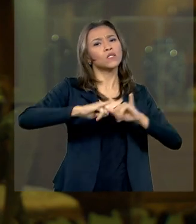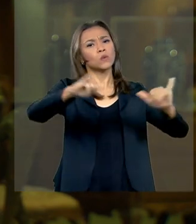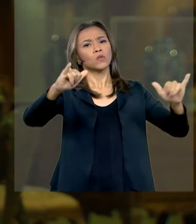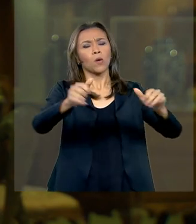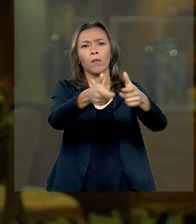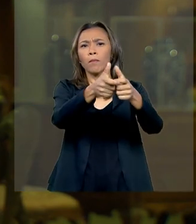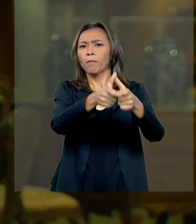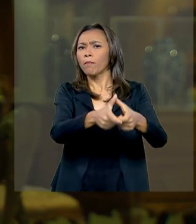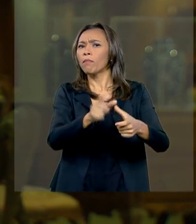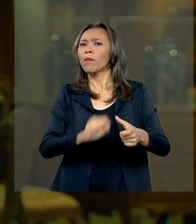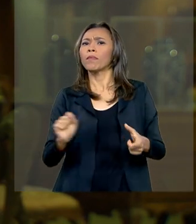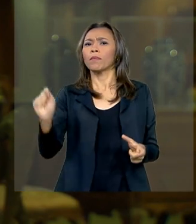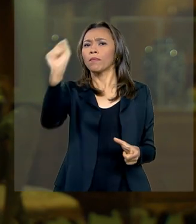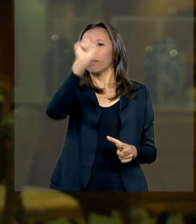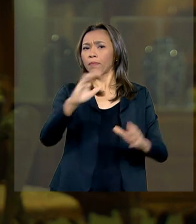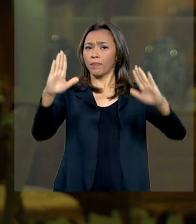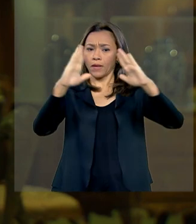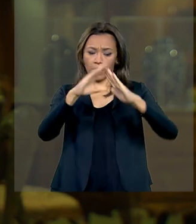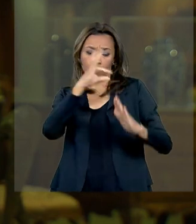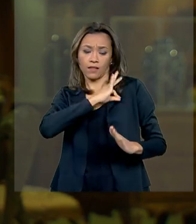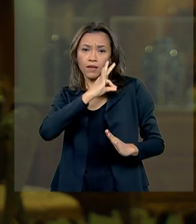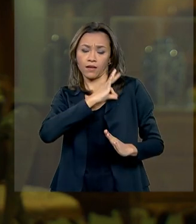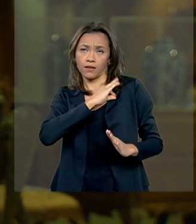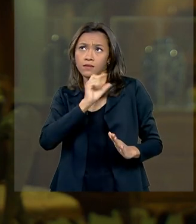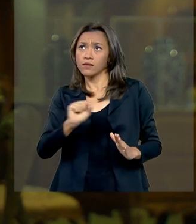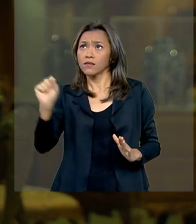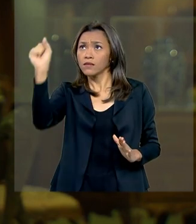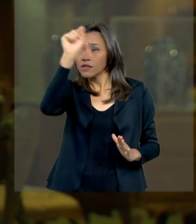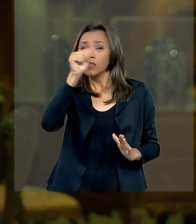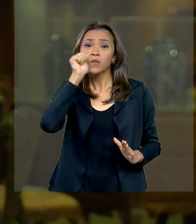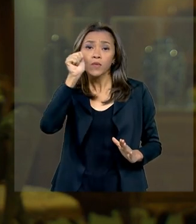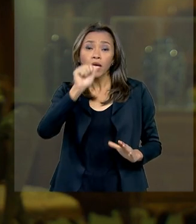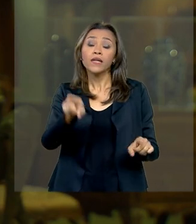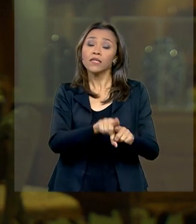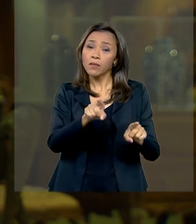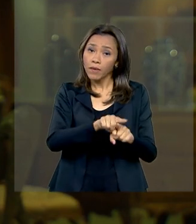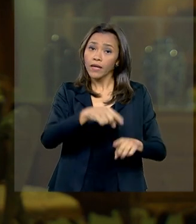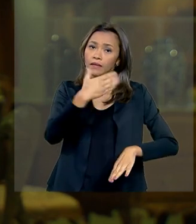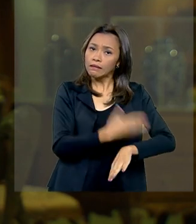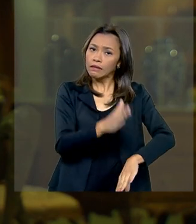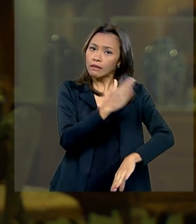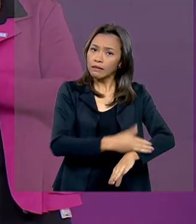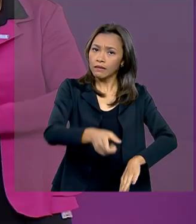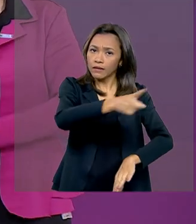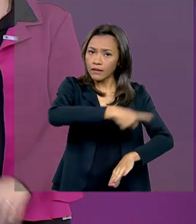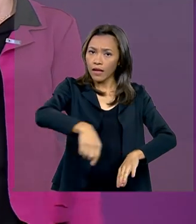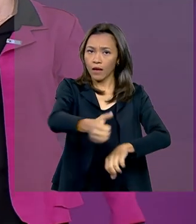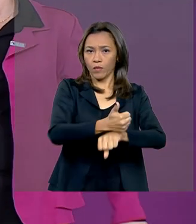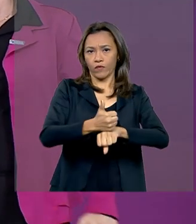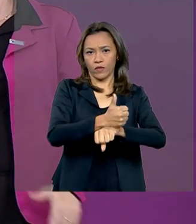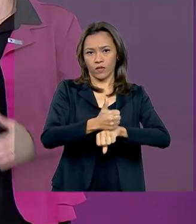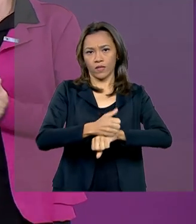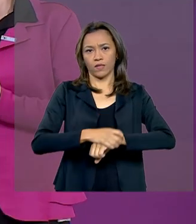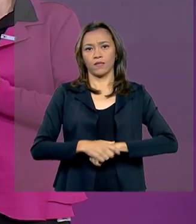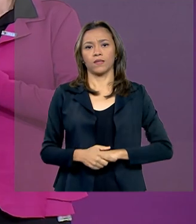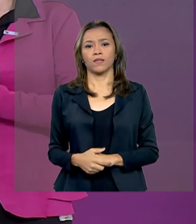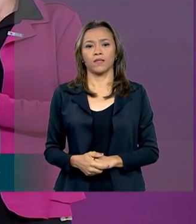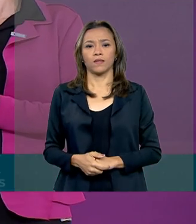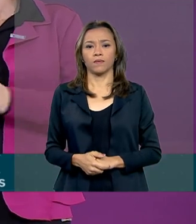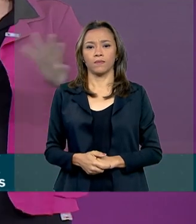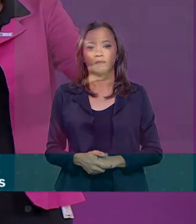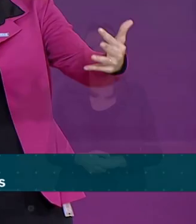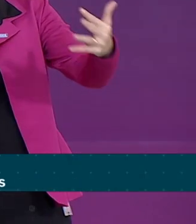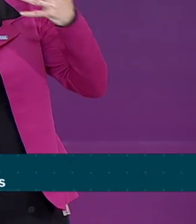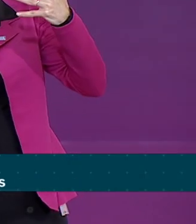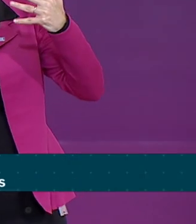delegacias de atendimento à mulher e a capacitação de mais profissionais para lidar com a questão. A partir de janeiro, preste